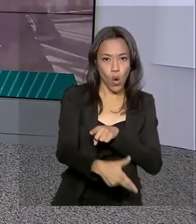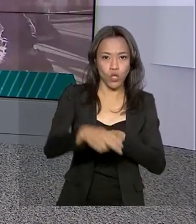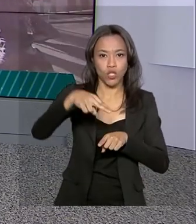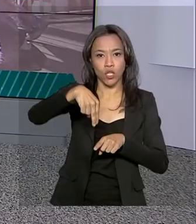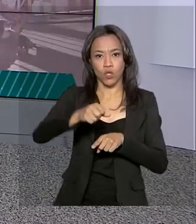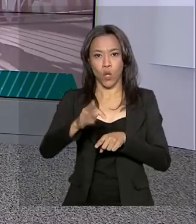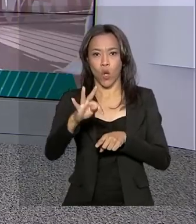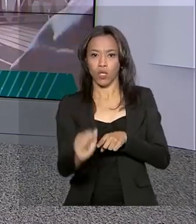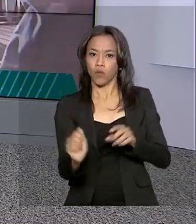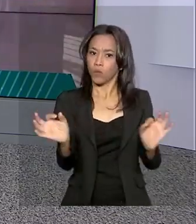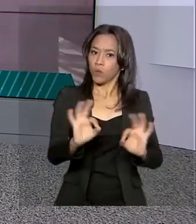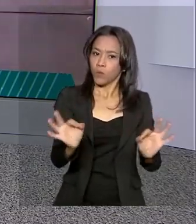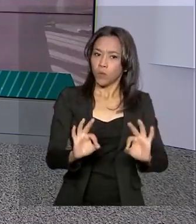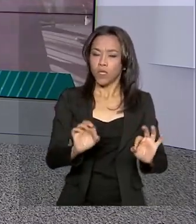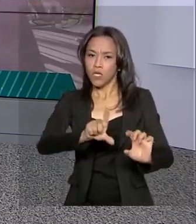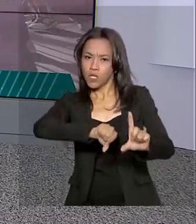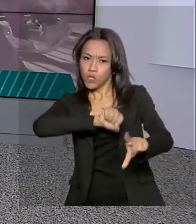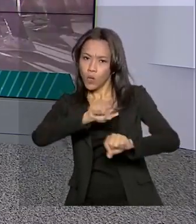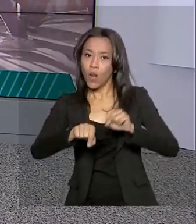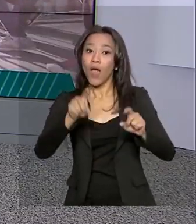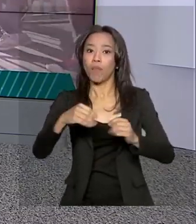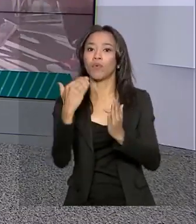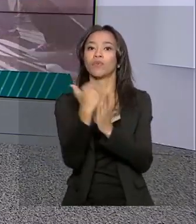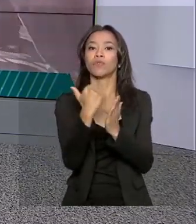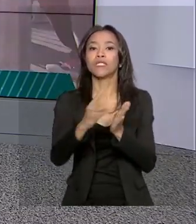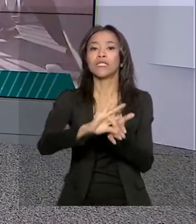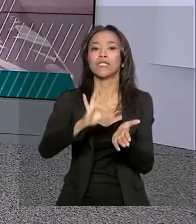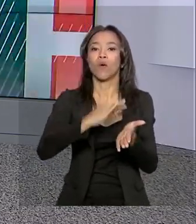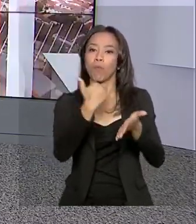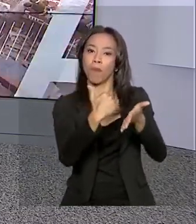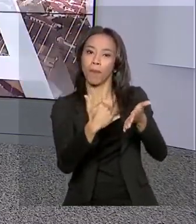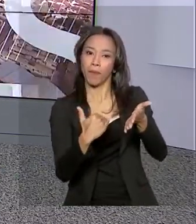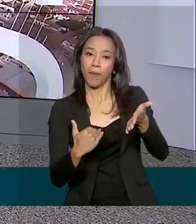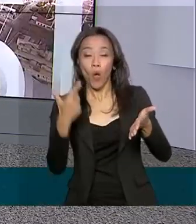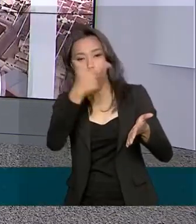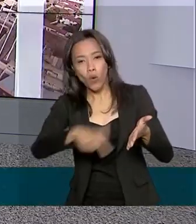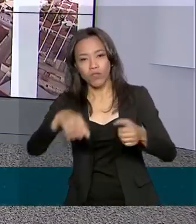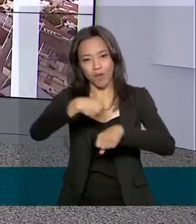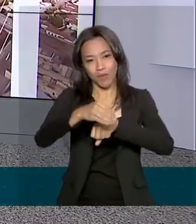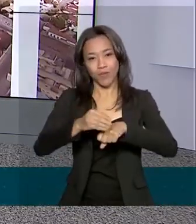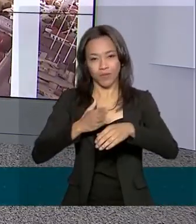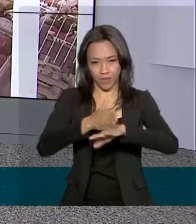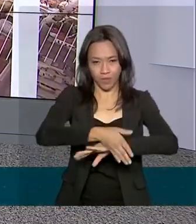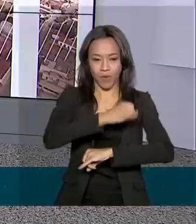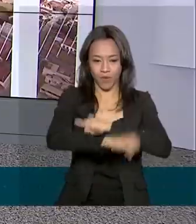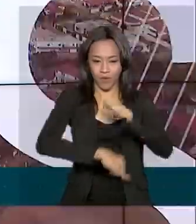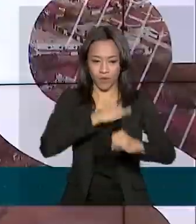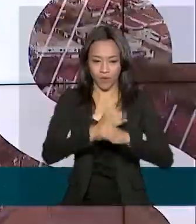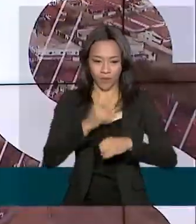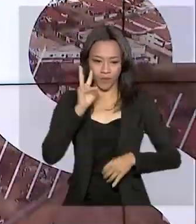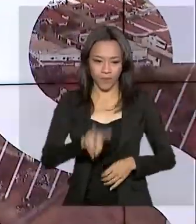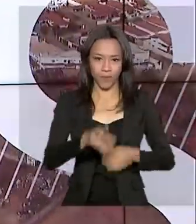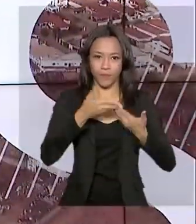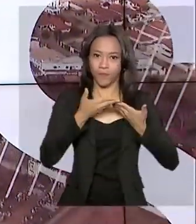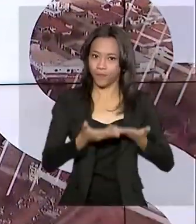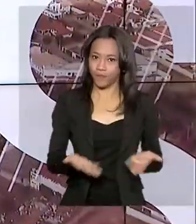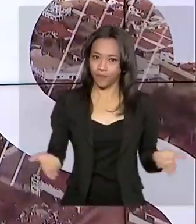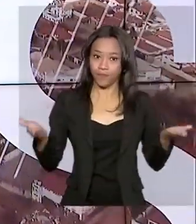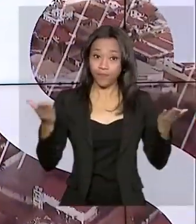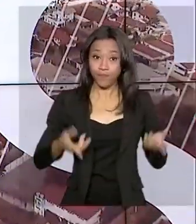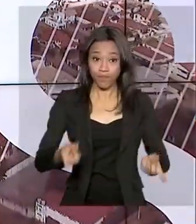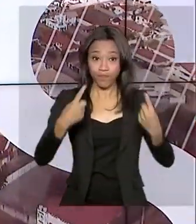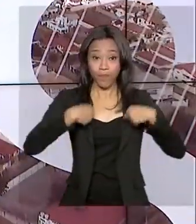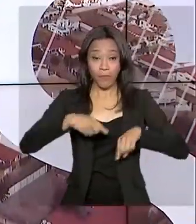ocupação das bolsas é feita por ordem de inscrição. Outras informações, é só acessar o site do ProUni. Os principais